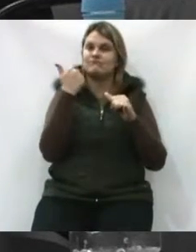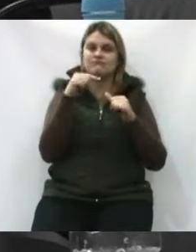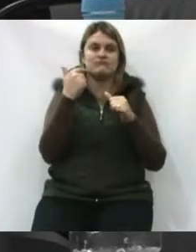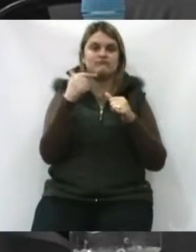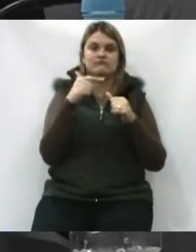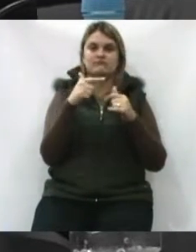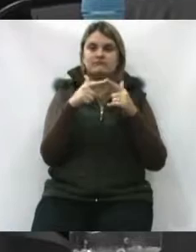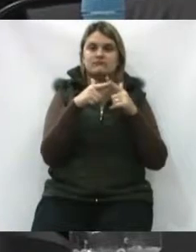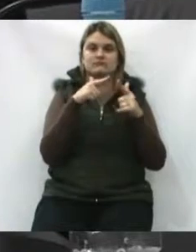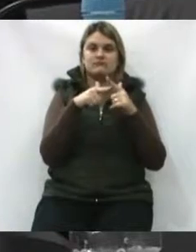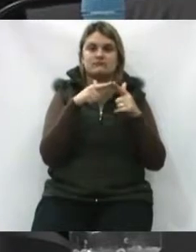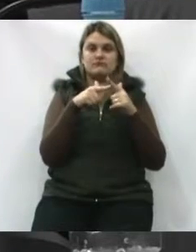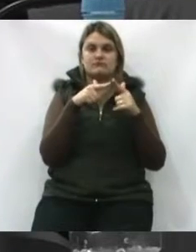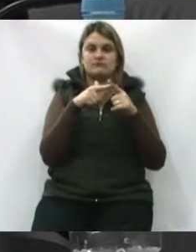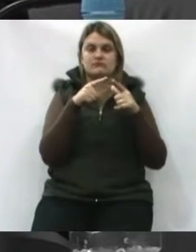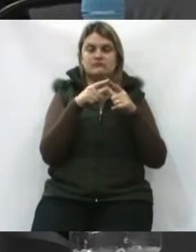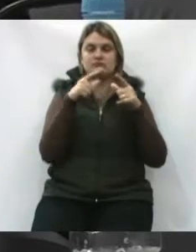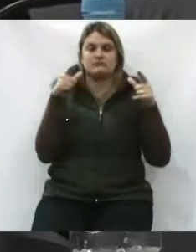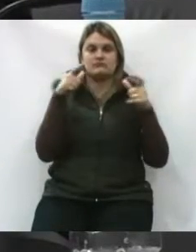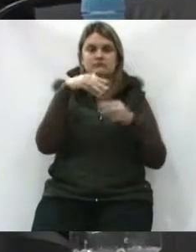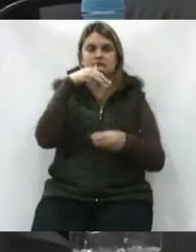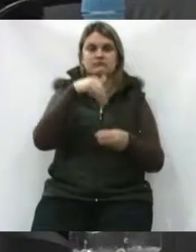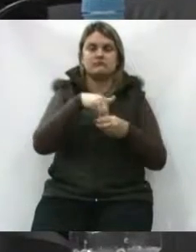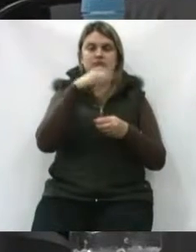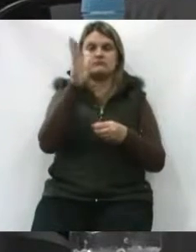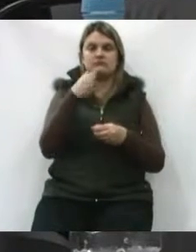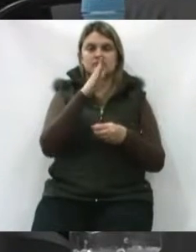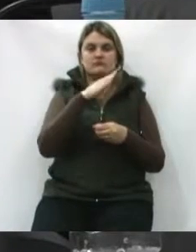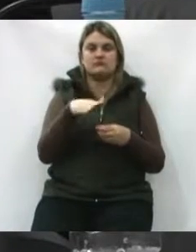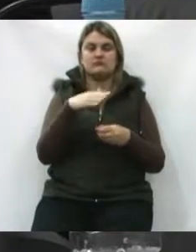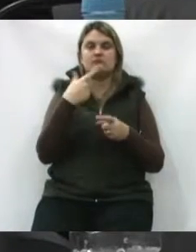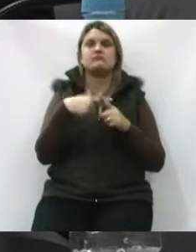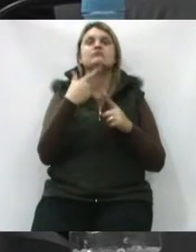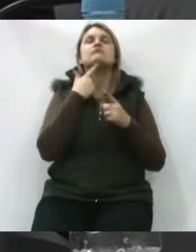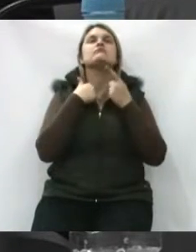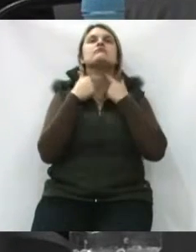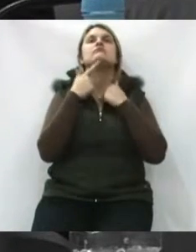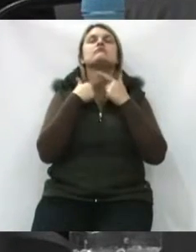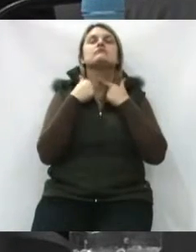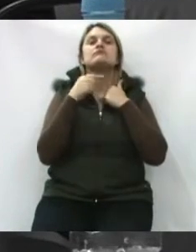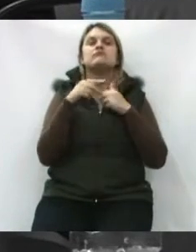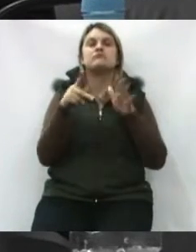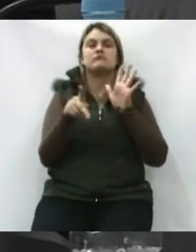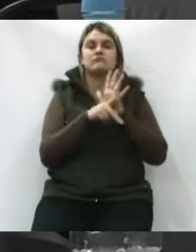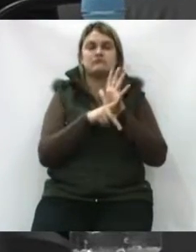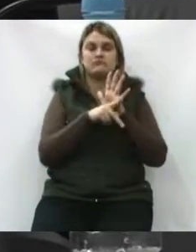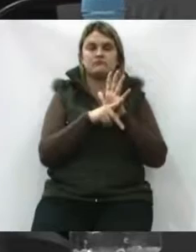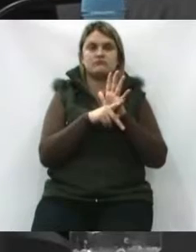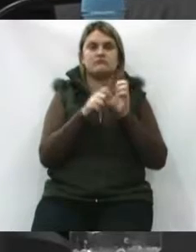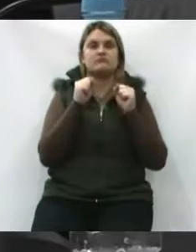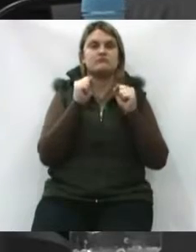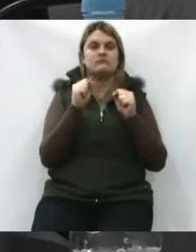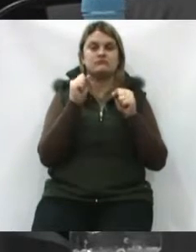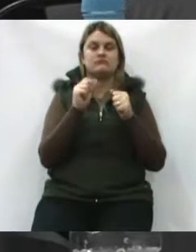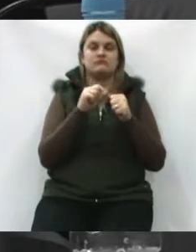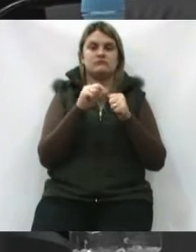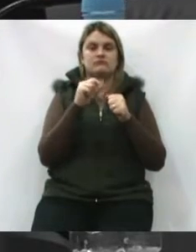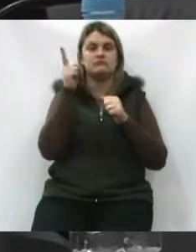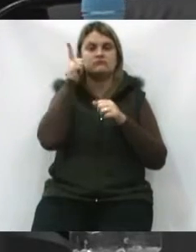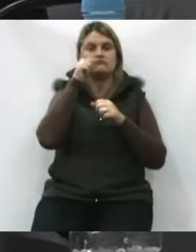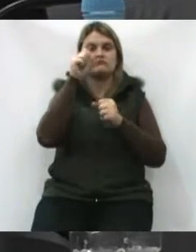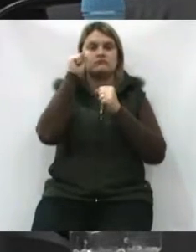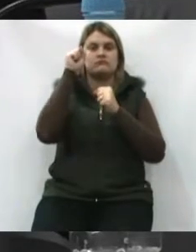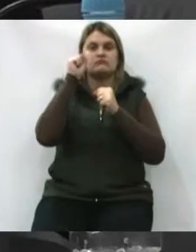essa questão de a maioria dos votos nulos por vontade própria do eleitor que possa gerar